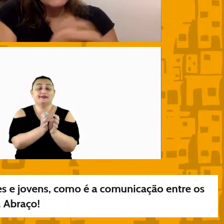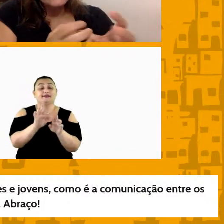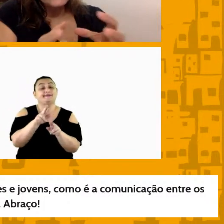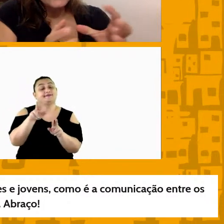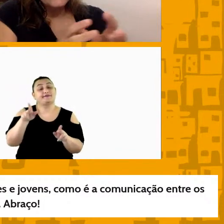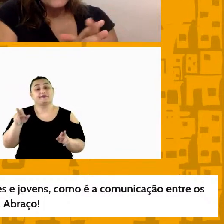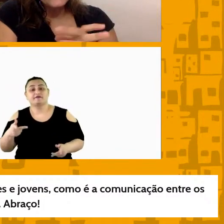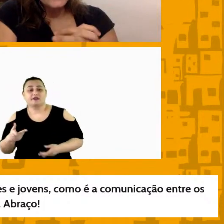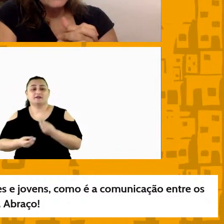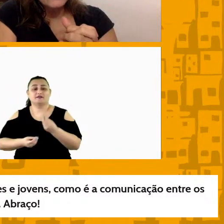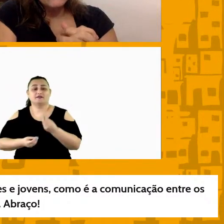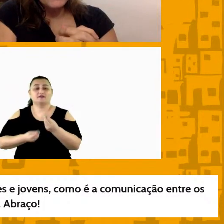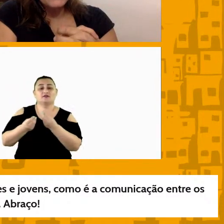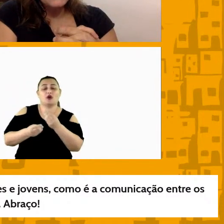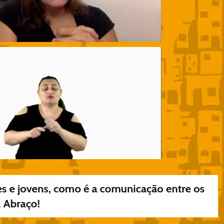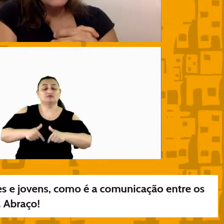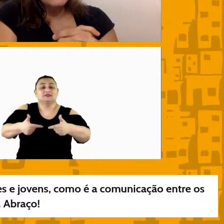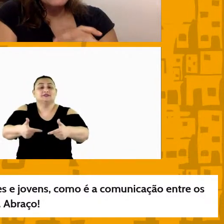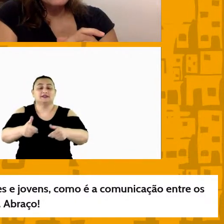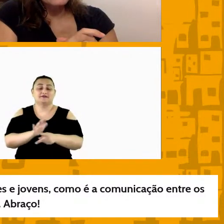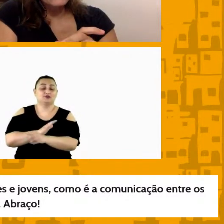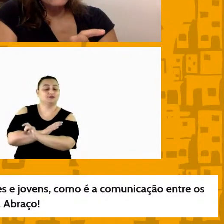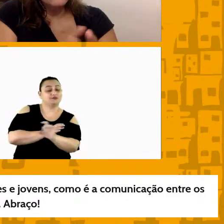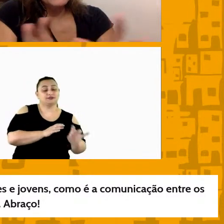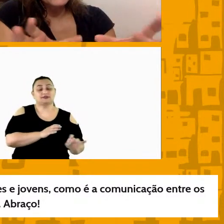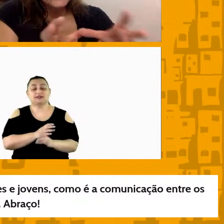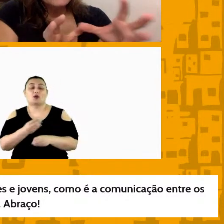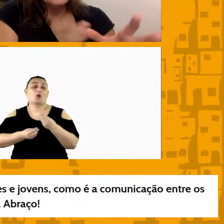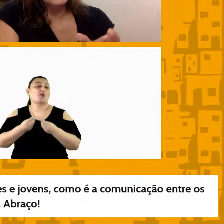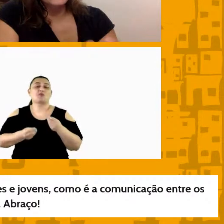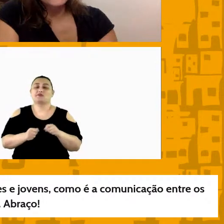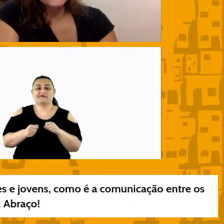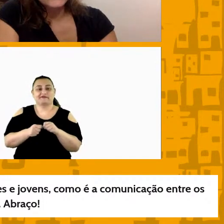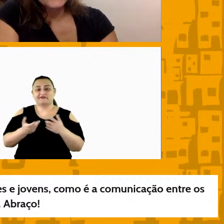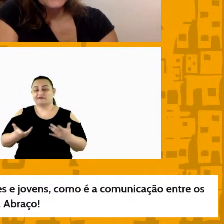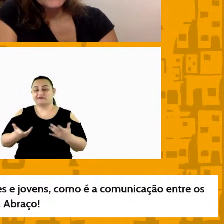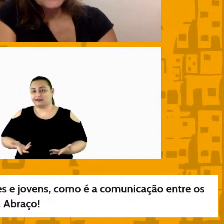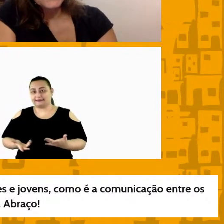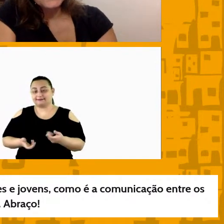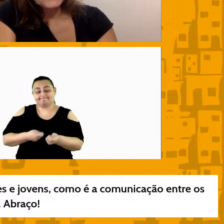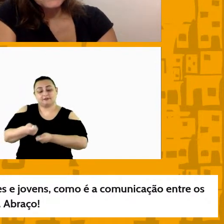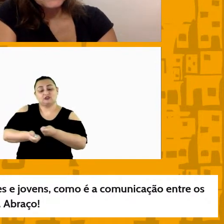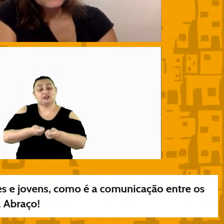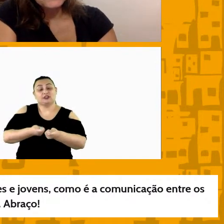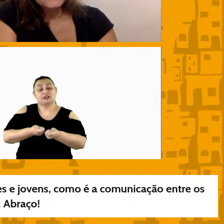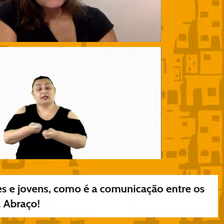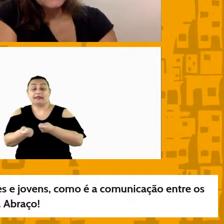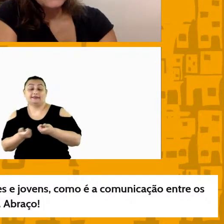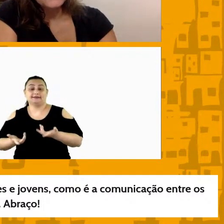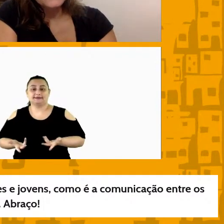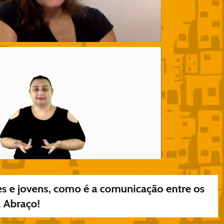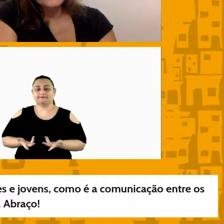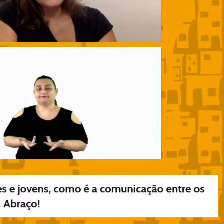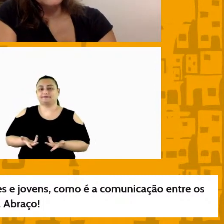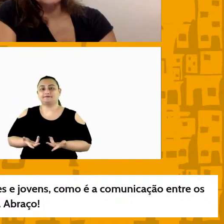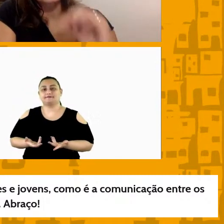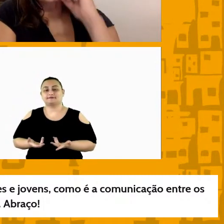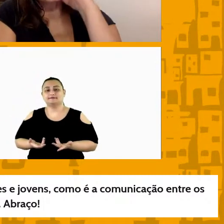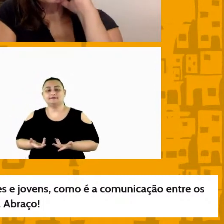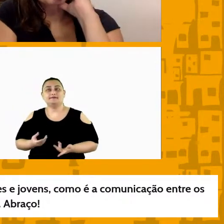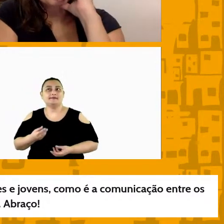quais são os desafios como é que você gerencia tudo isso em relação ao